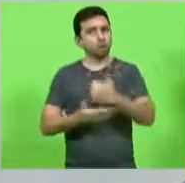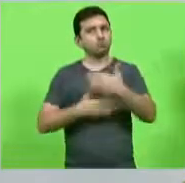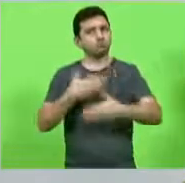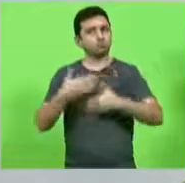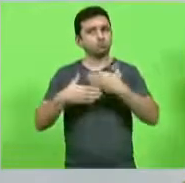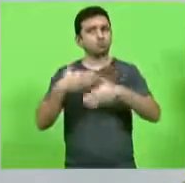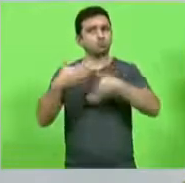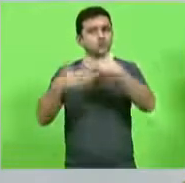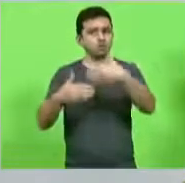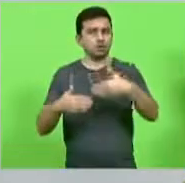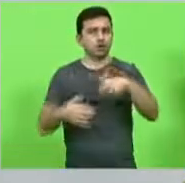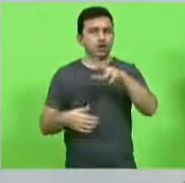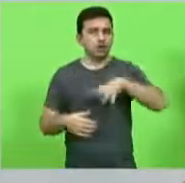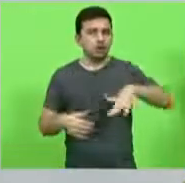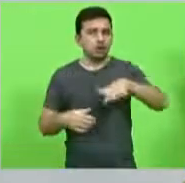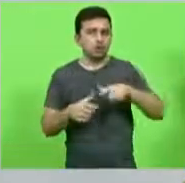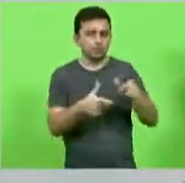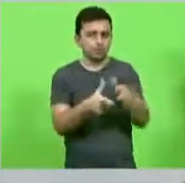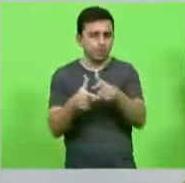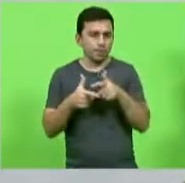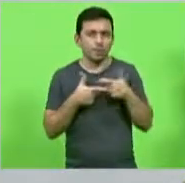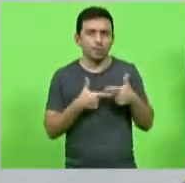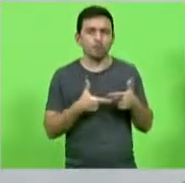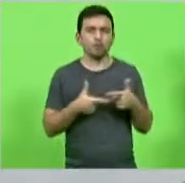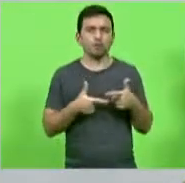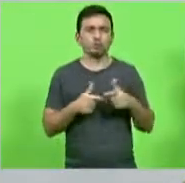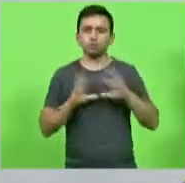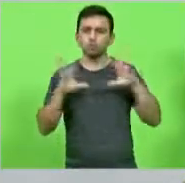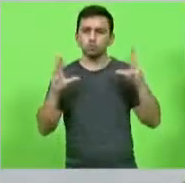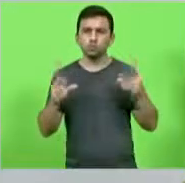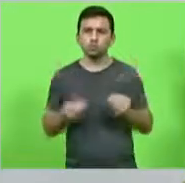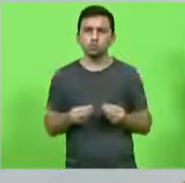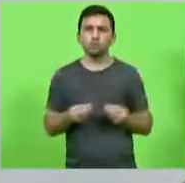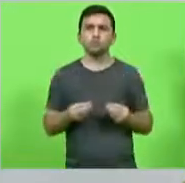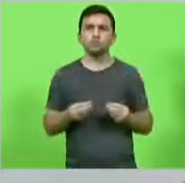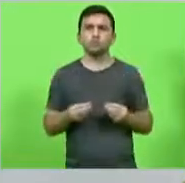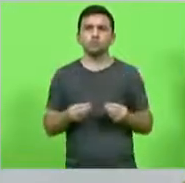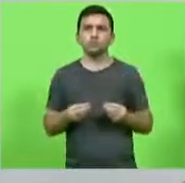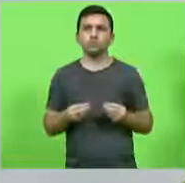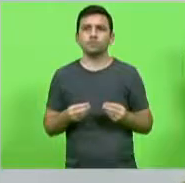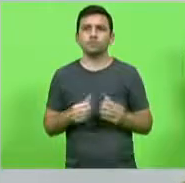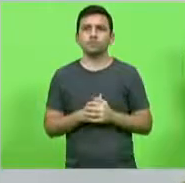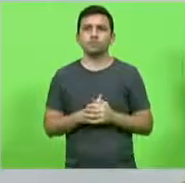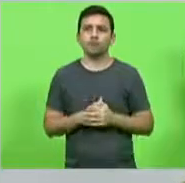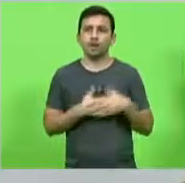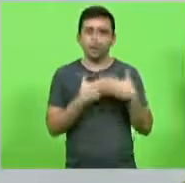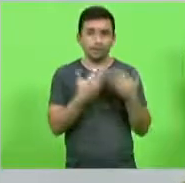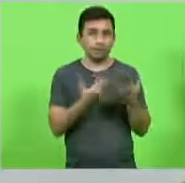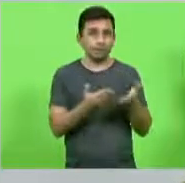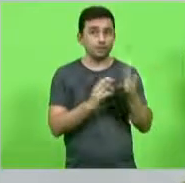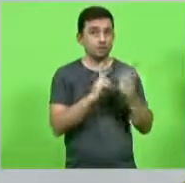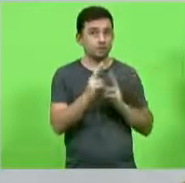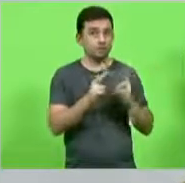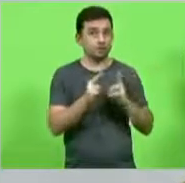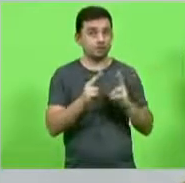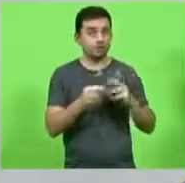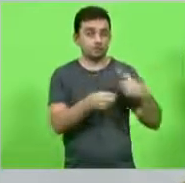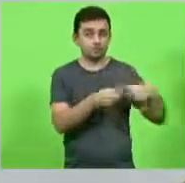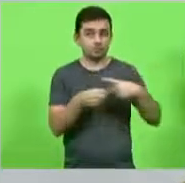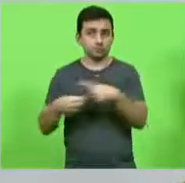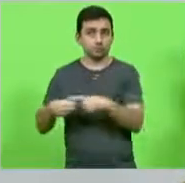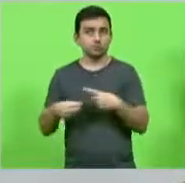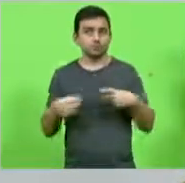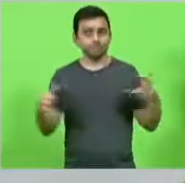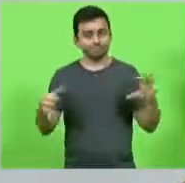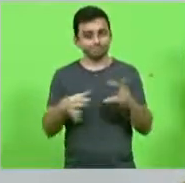das micro regiões ou da região como um todo nesse caso dessa dessa rodovia que vai ligar esses dois municípios